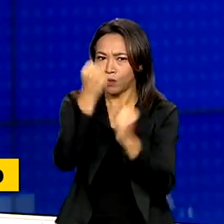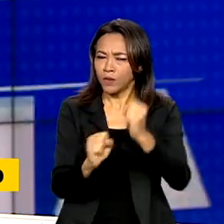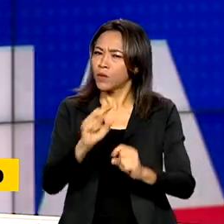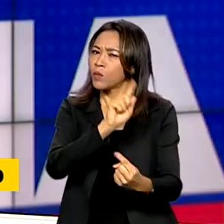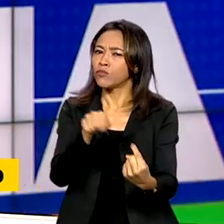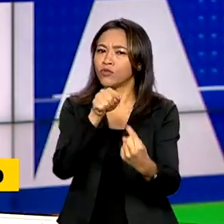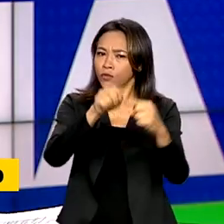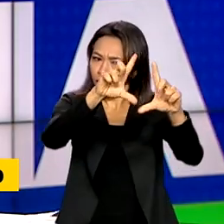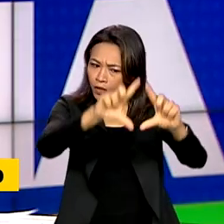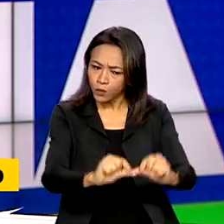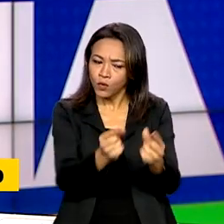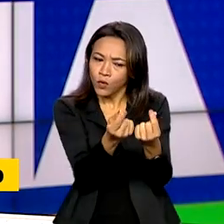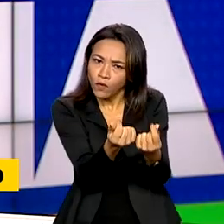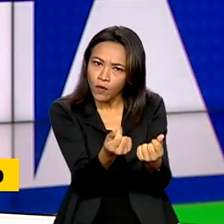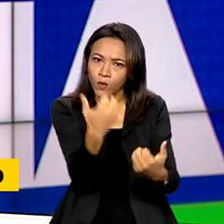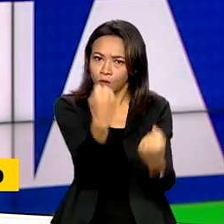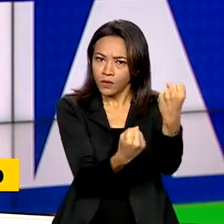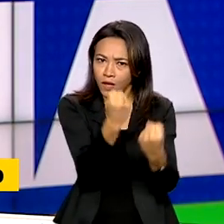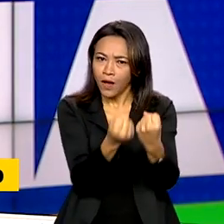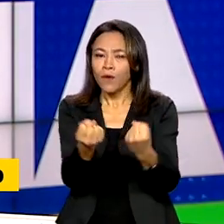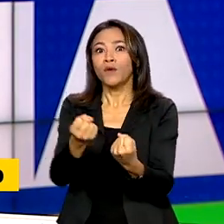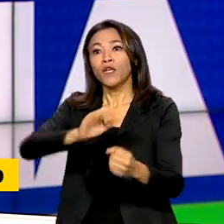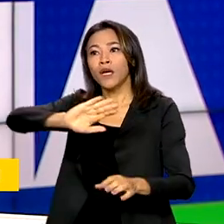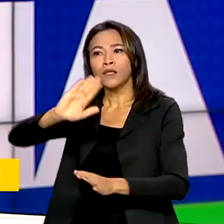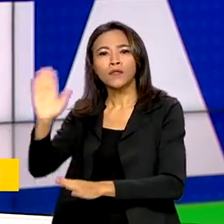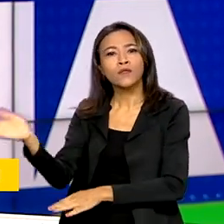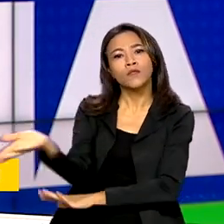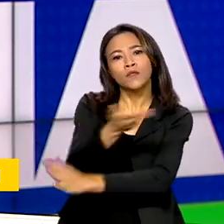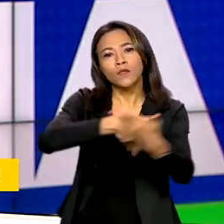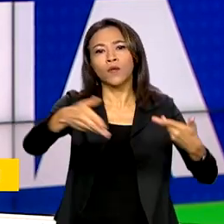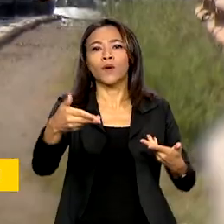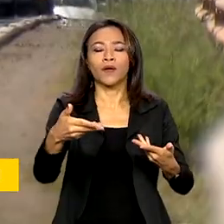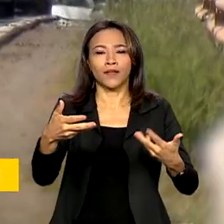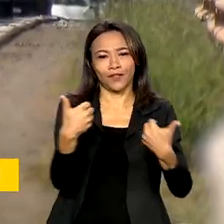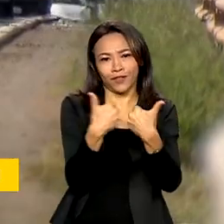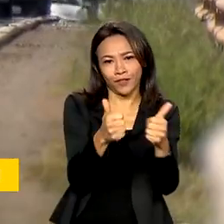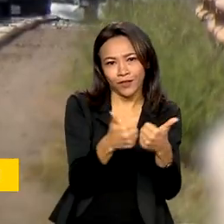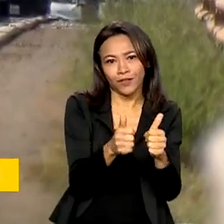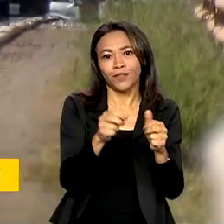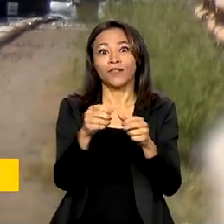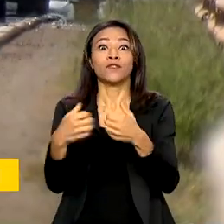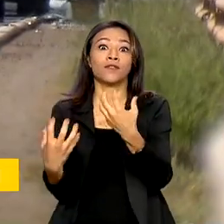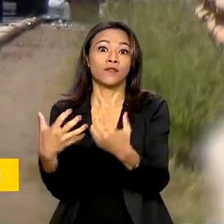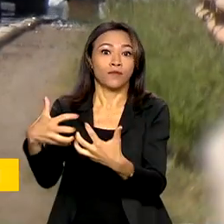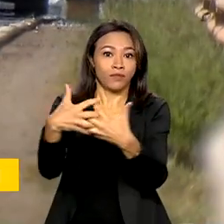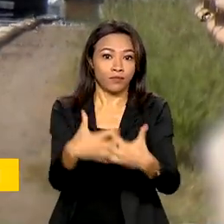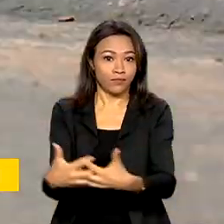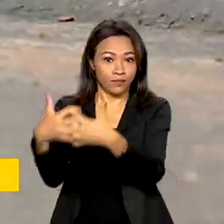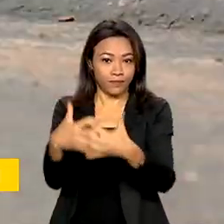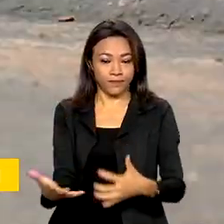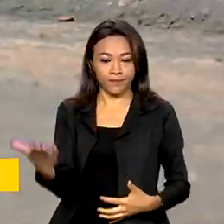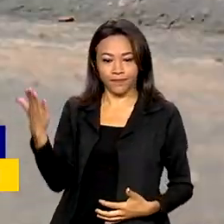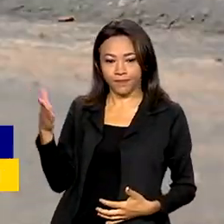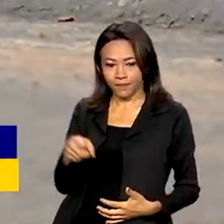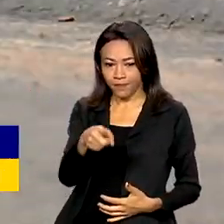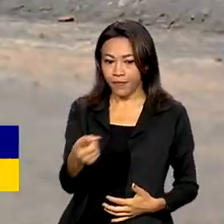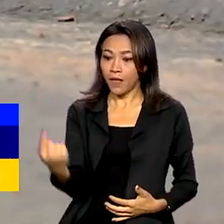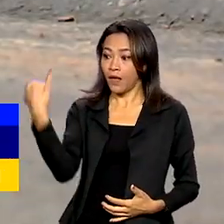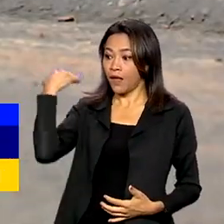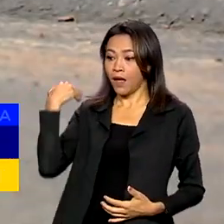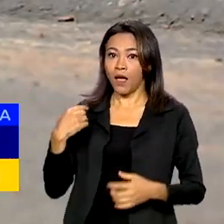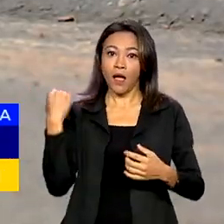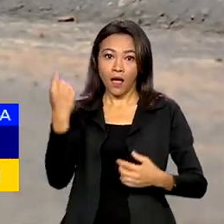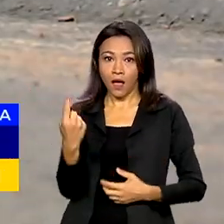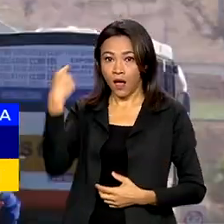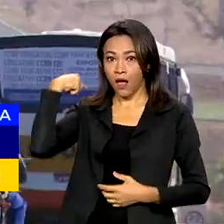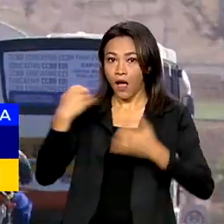dos automóveis e renovação da frota de caminhões e ônibus. Segundo o anúncio feito nesta segunda-feira, do total de